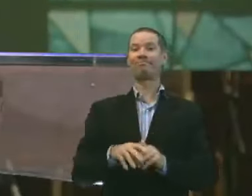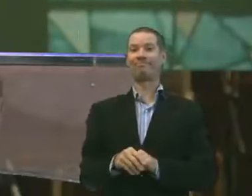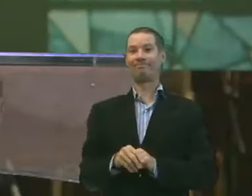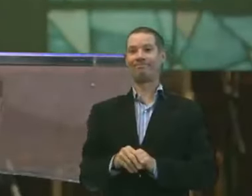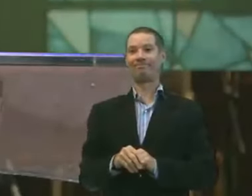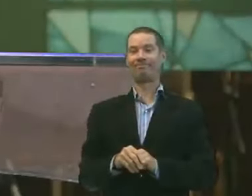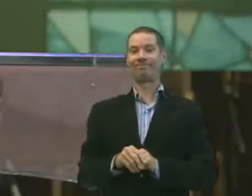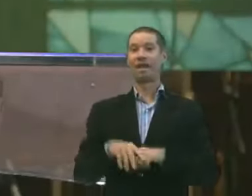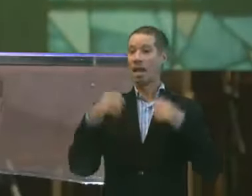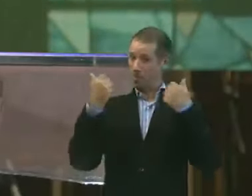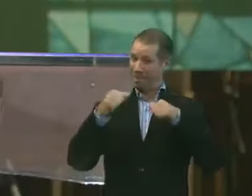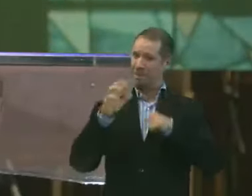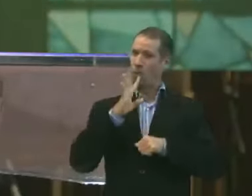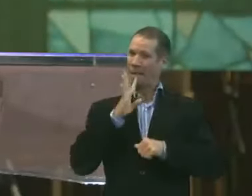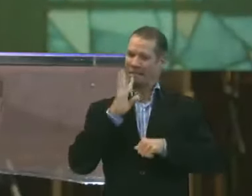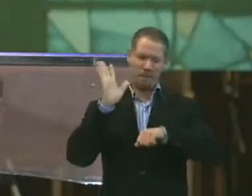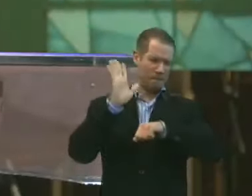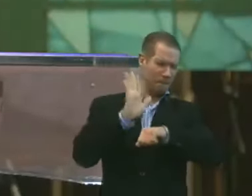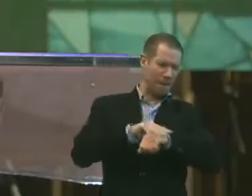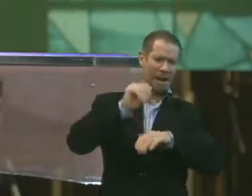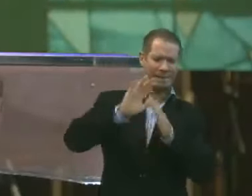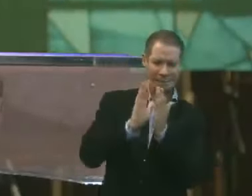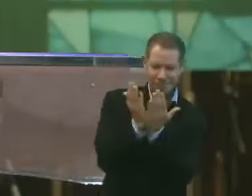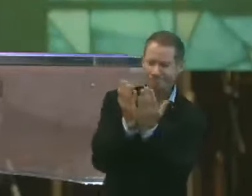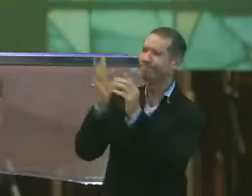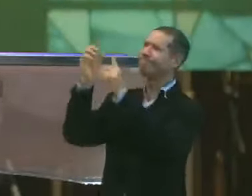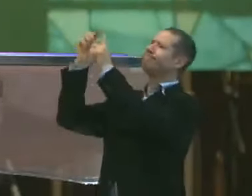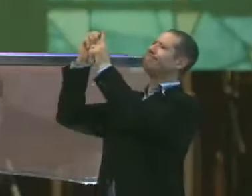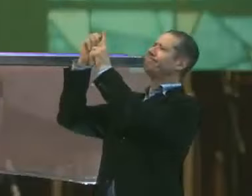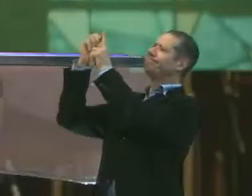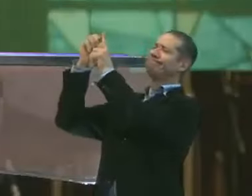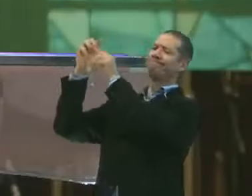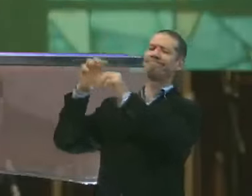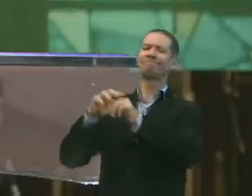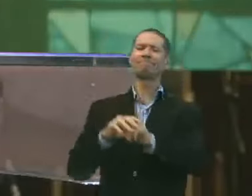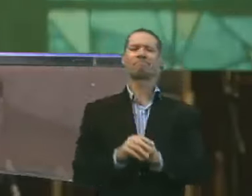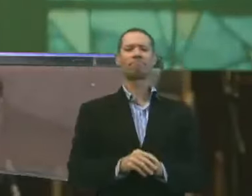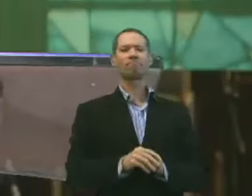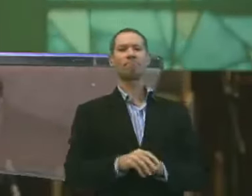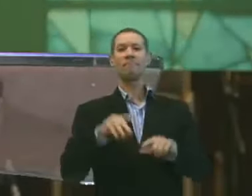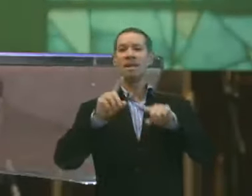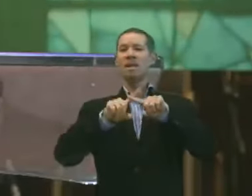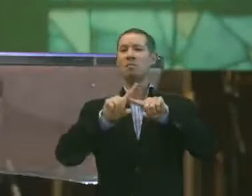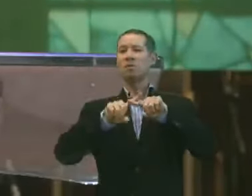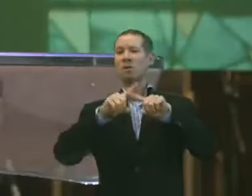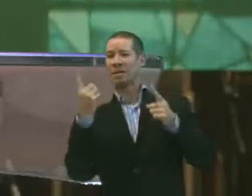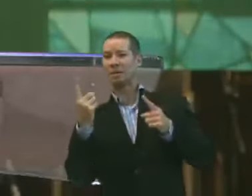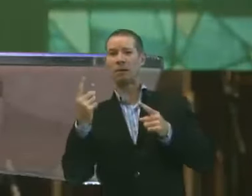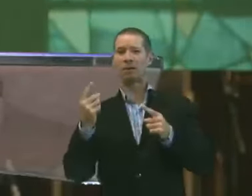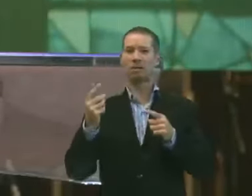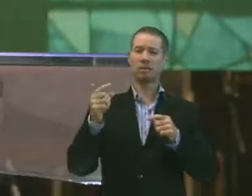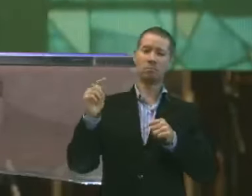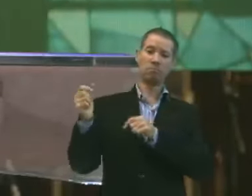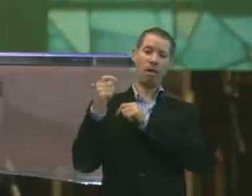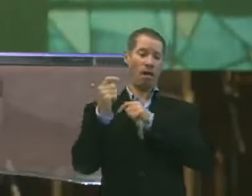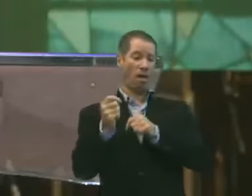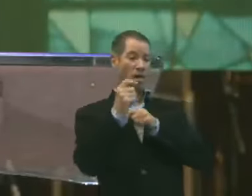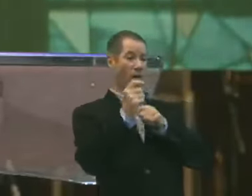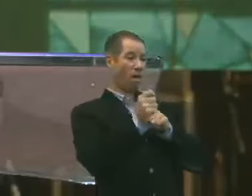Nós precisamos conhecer mais a palavra de Deus. Porque senão seremos iludidos.